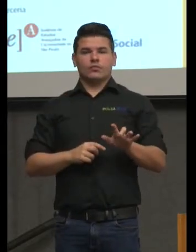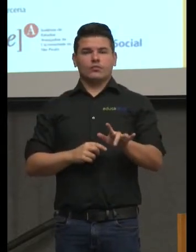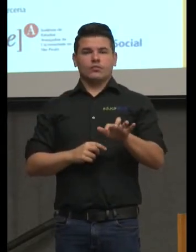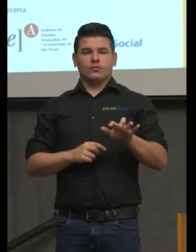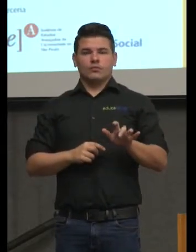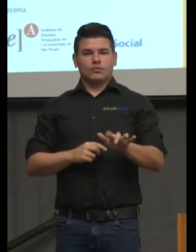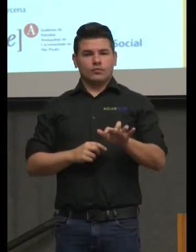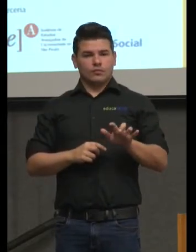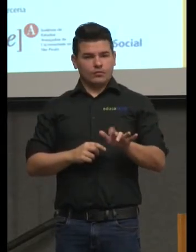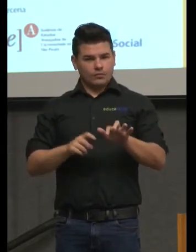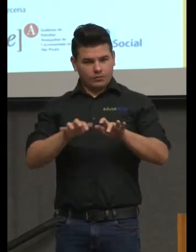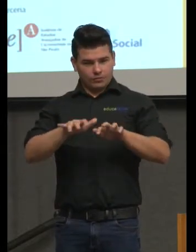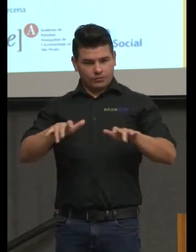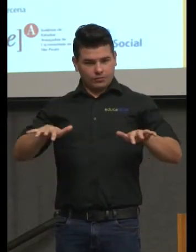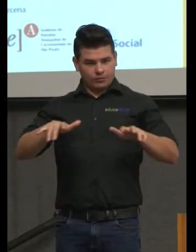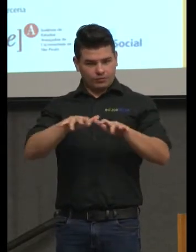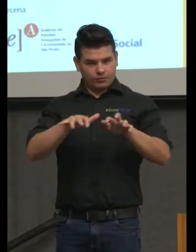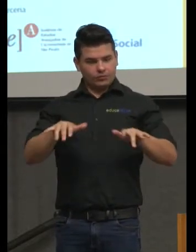Por que não nós?